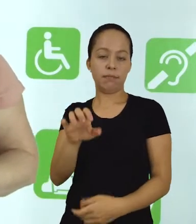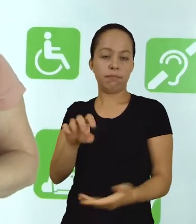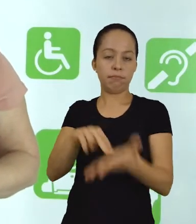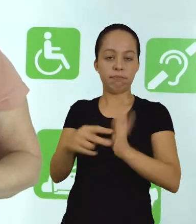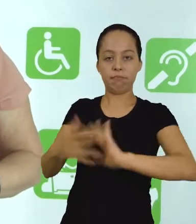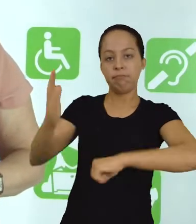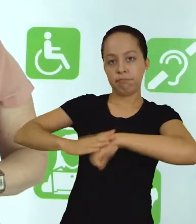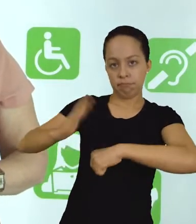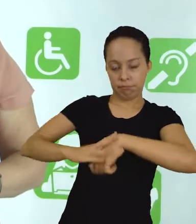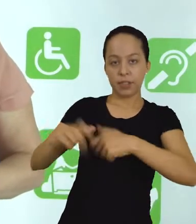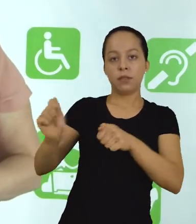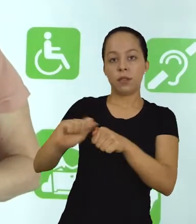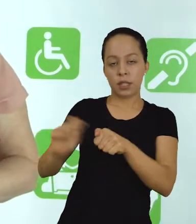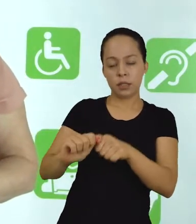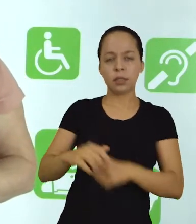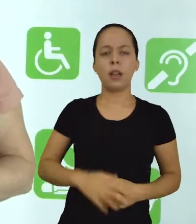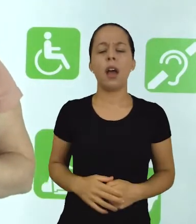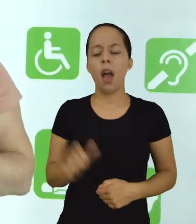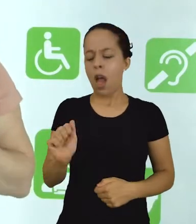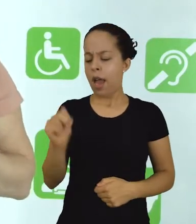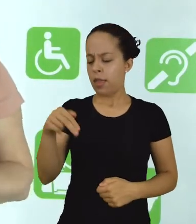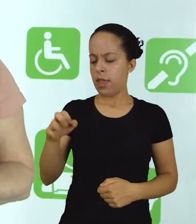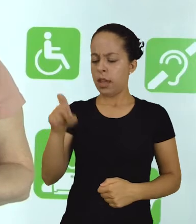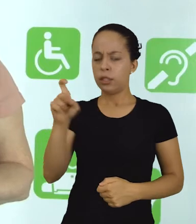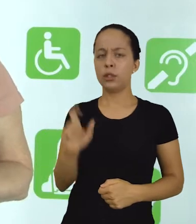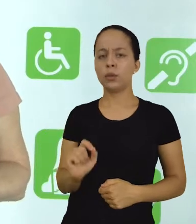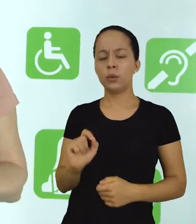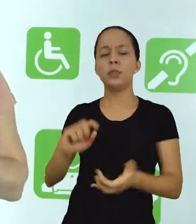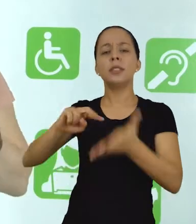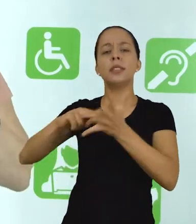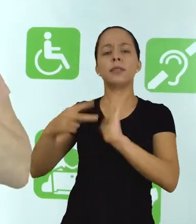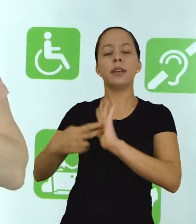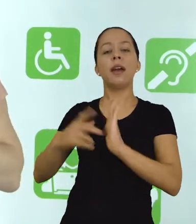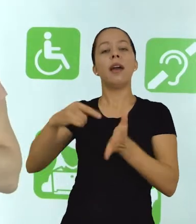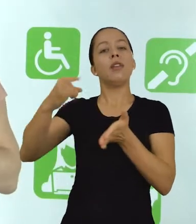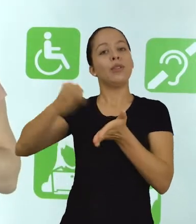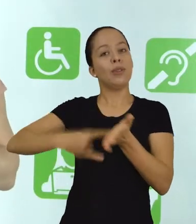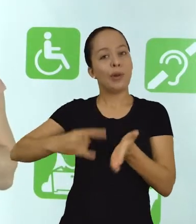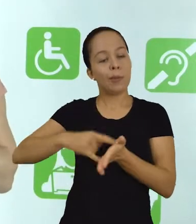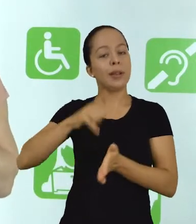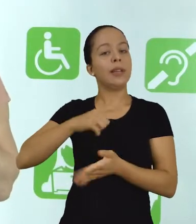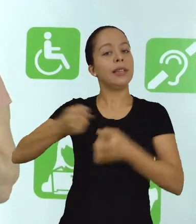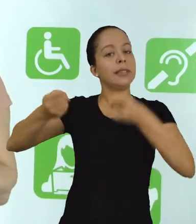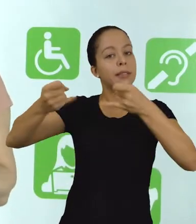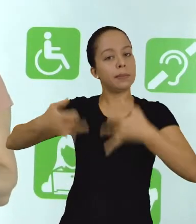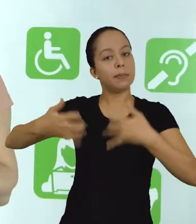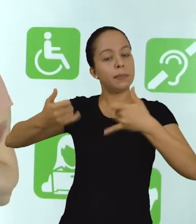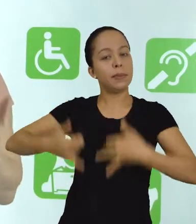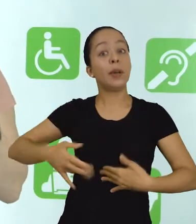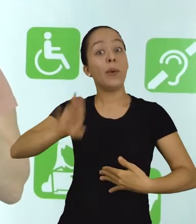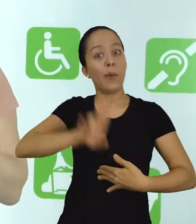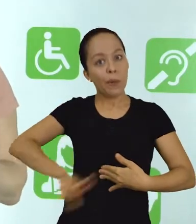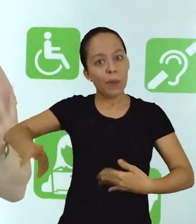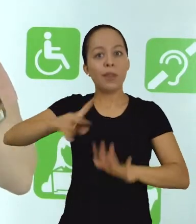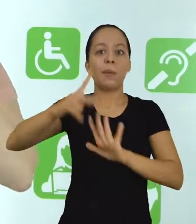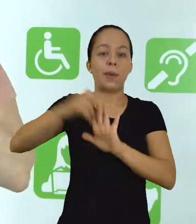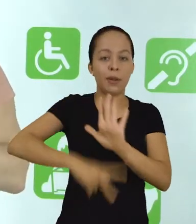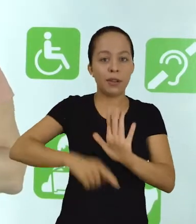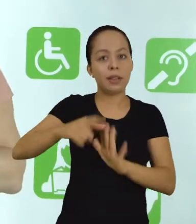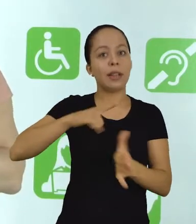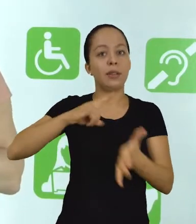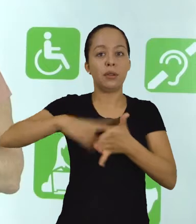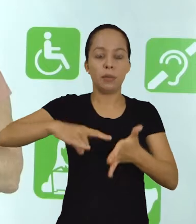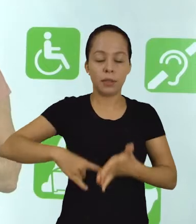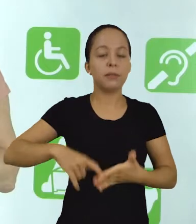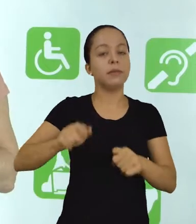apêndices. Esses anexos, eles são documentos referenciados ou utilizados integralmente